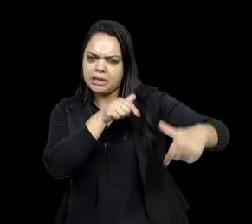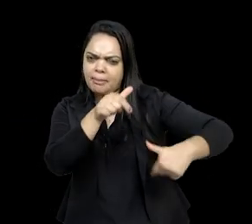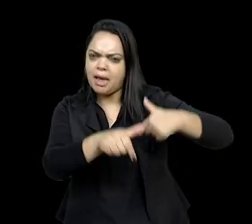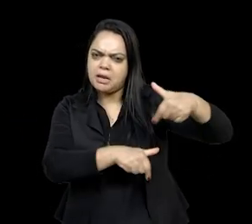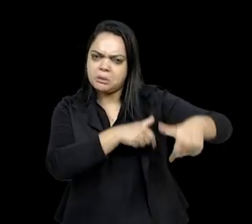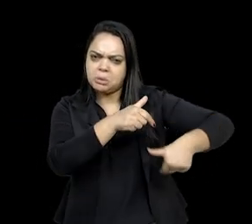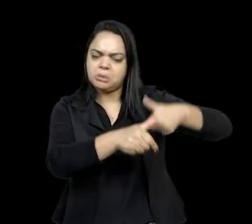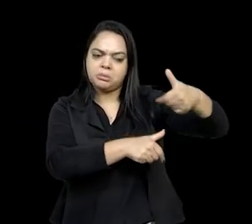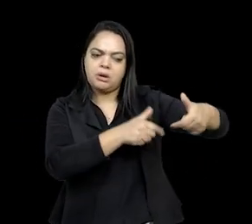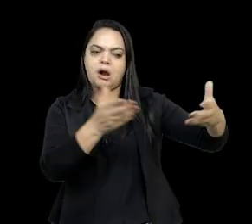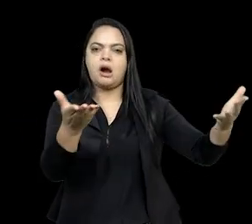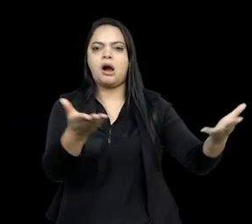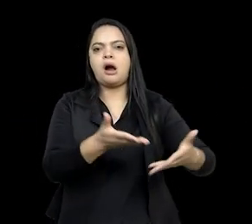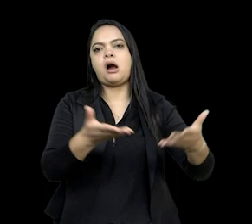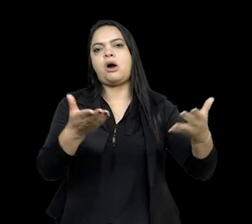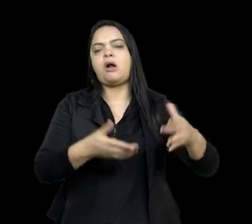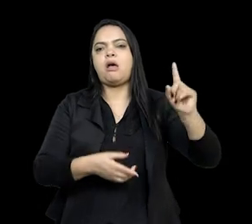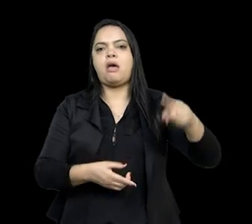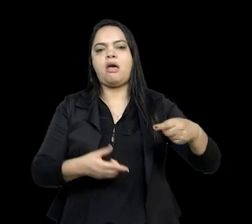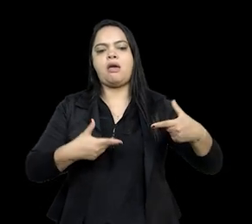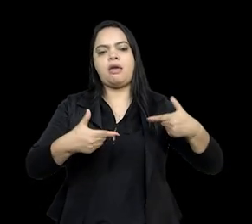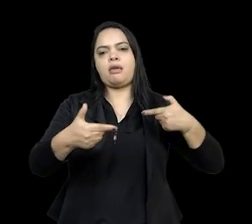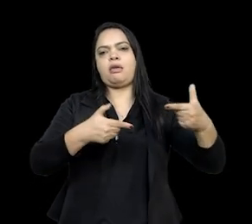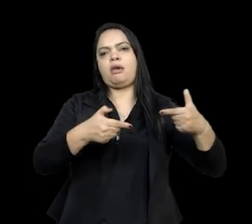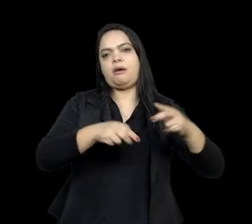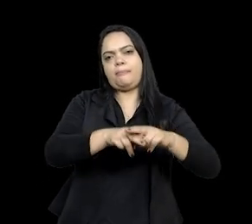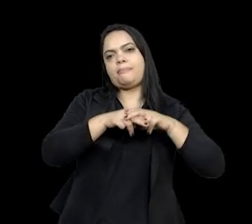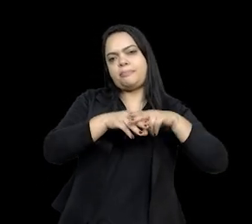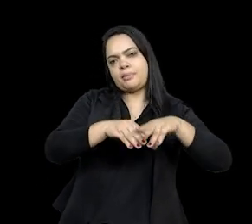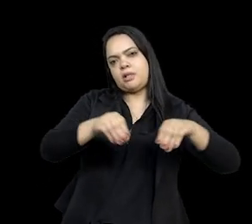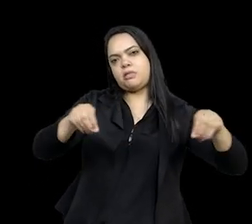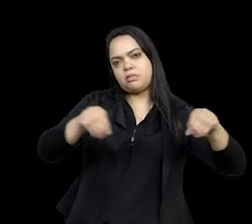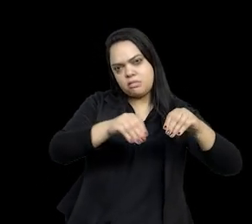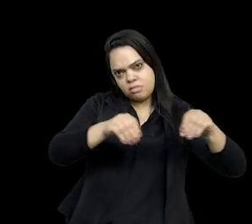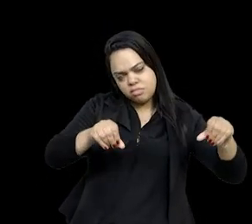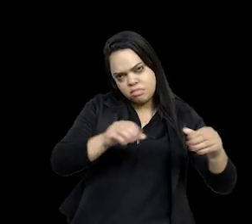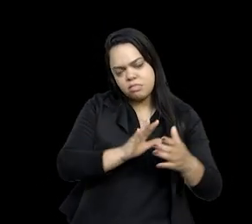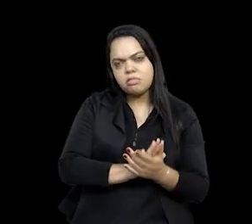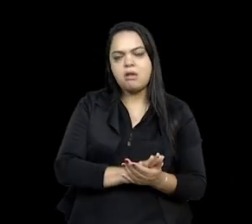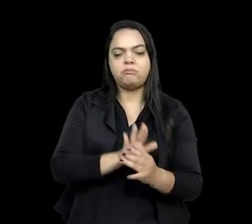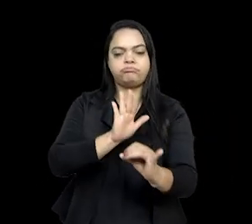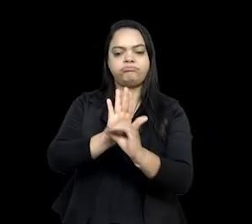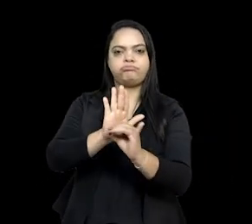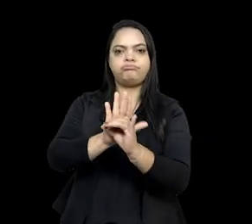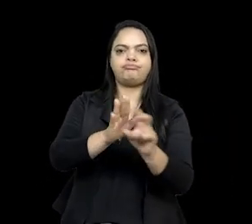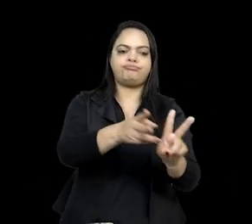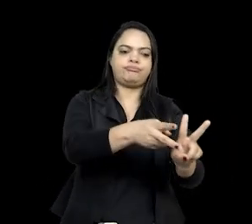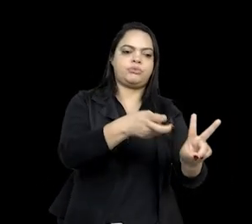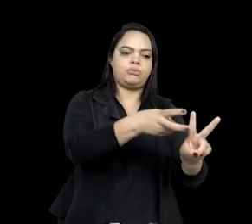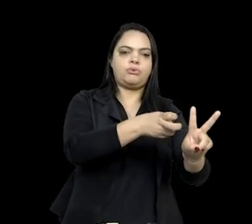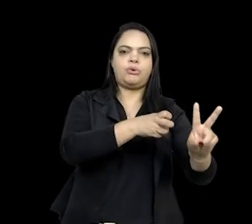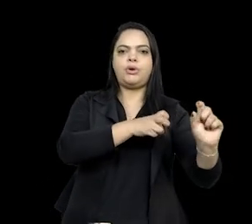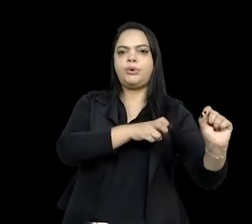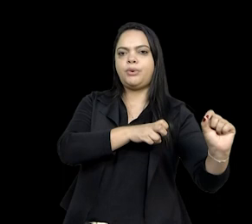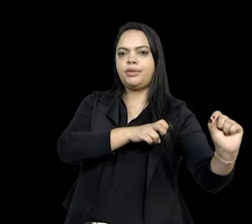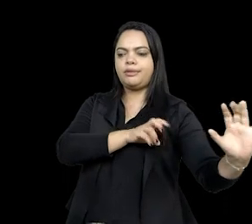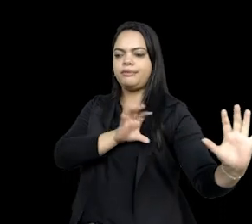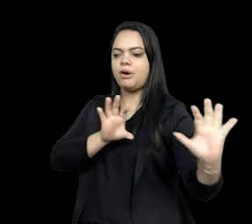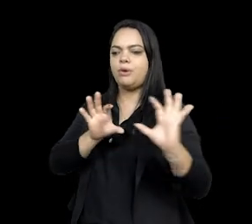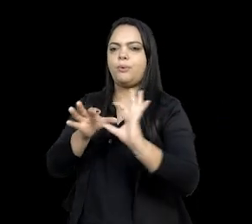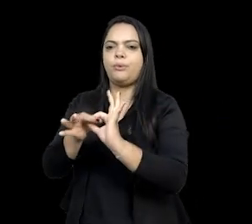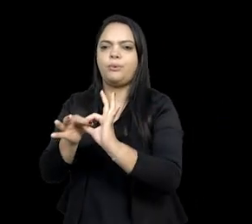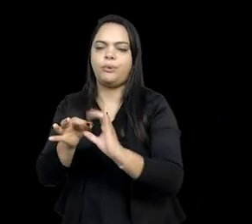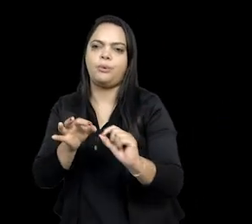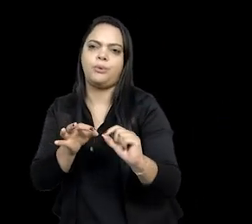colônia, e passou a ser uma questão de disputa por terra. e aí a identidade indígena estava vinculada a essa,